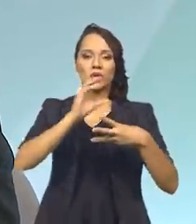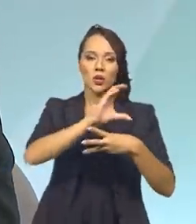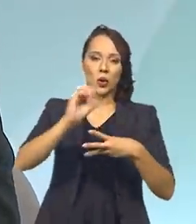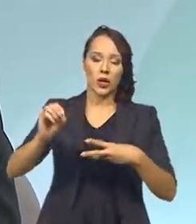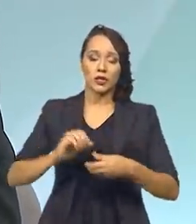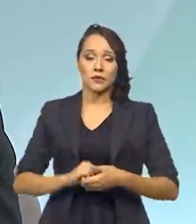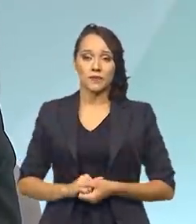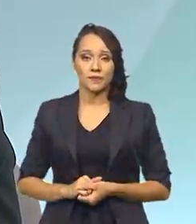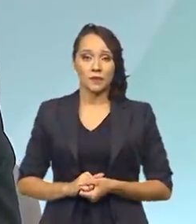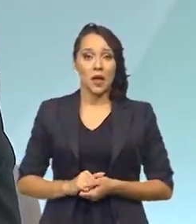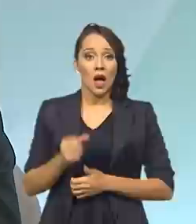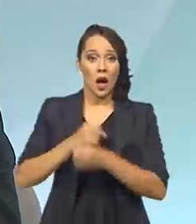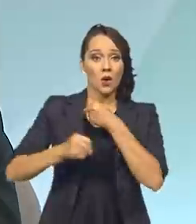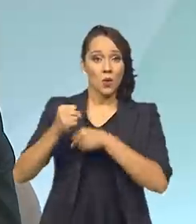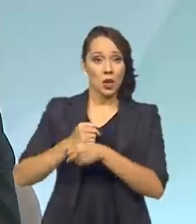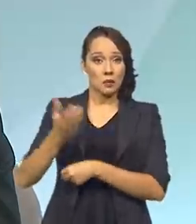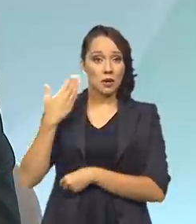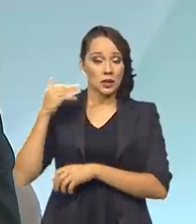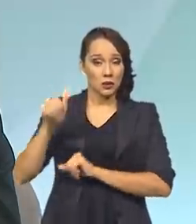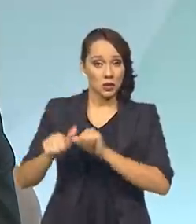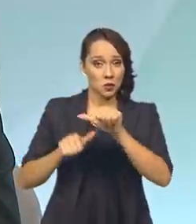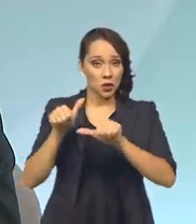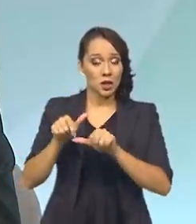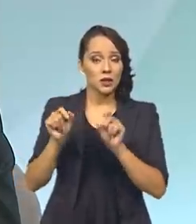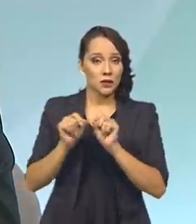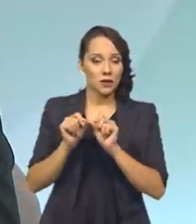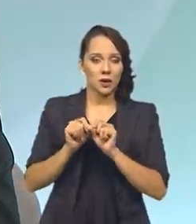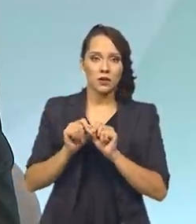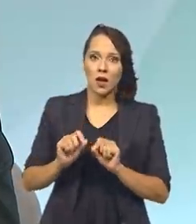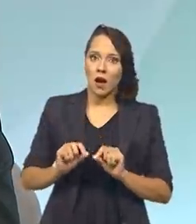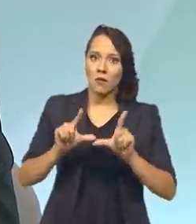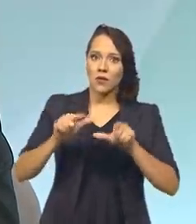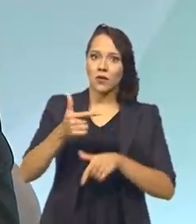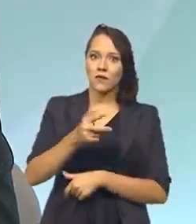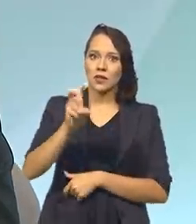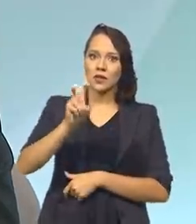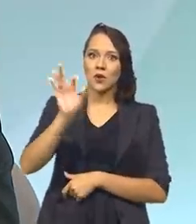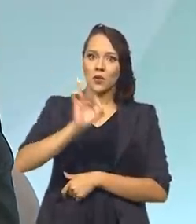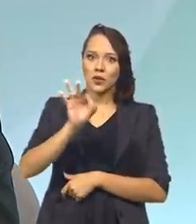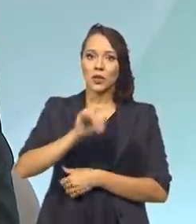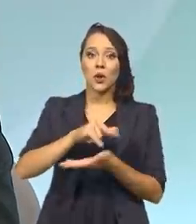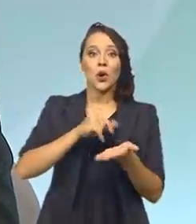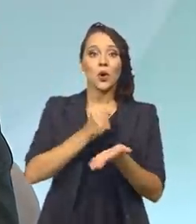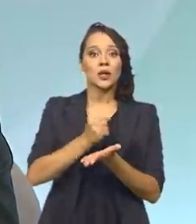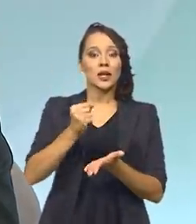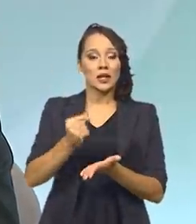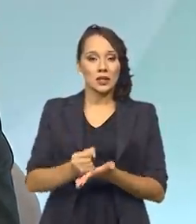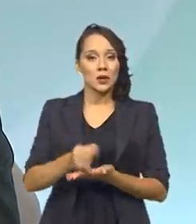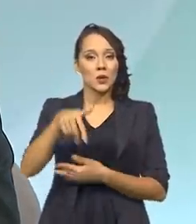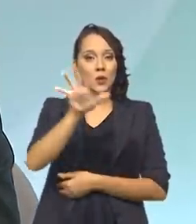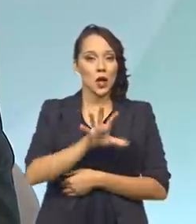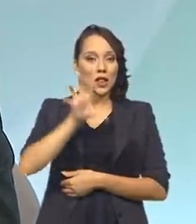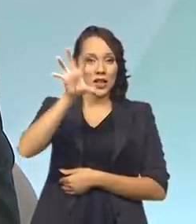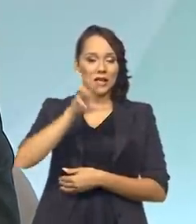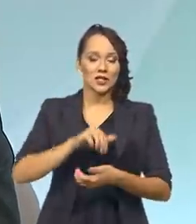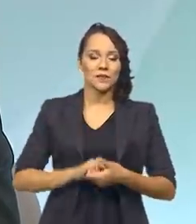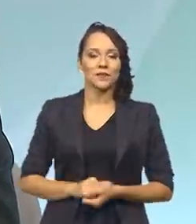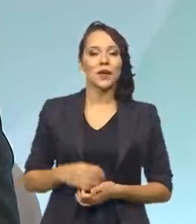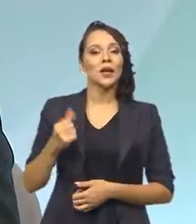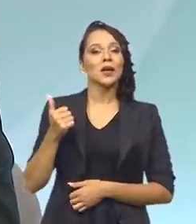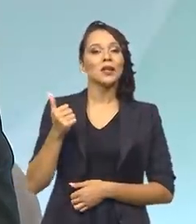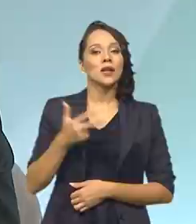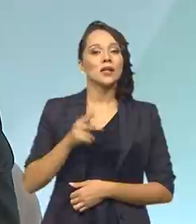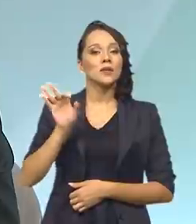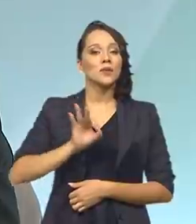-Oeste. O ano passado, com as mudanças que nós fizemos, aumentou em 25% a contratação no Nordeste e 13